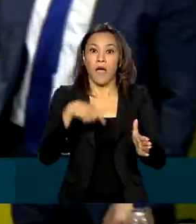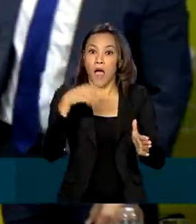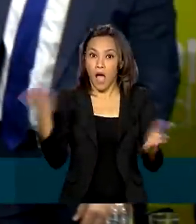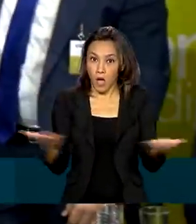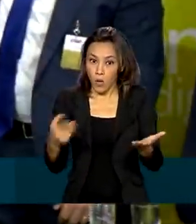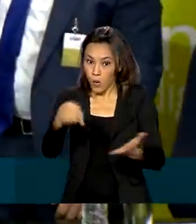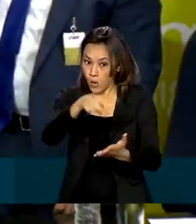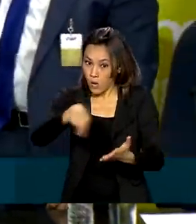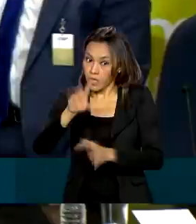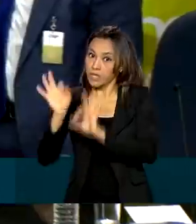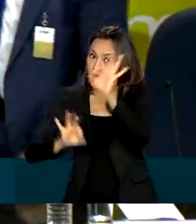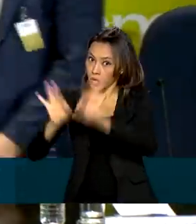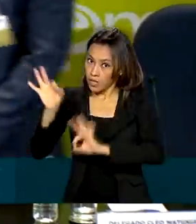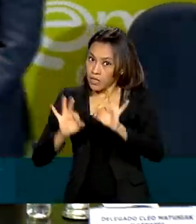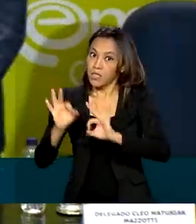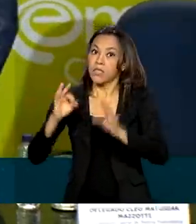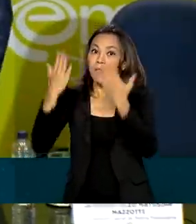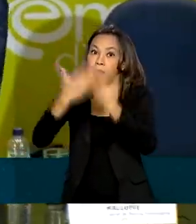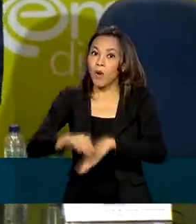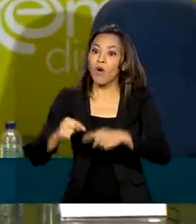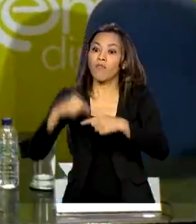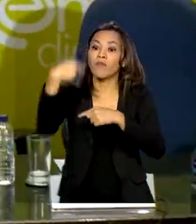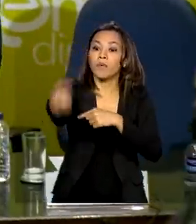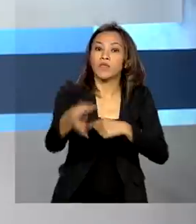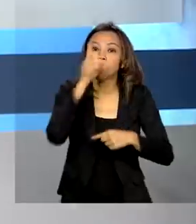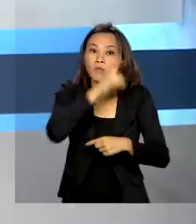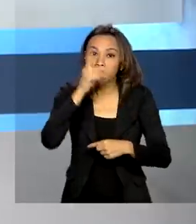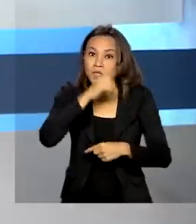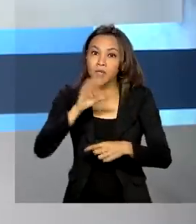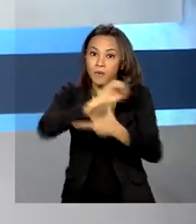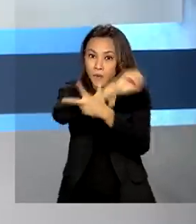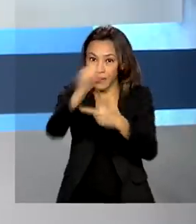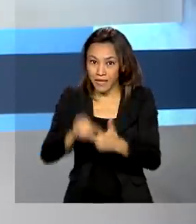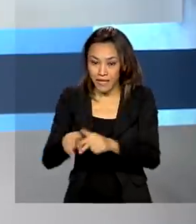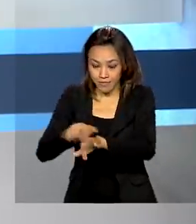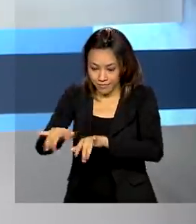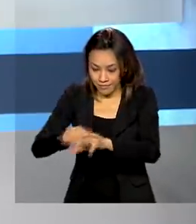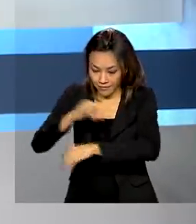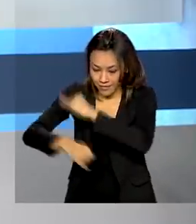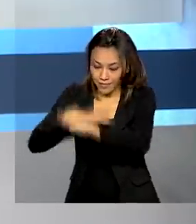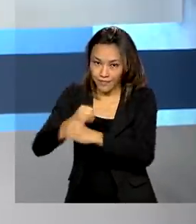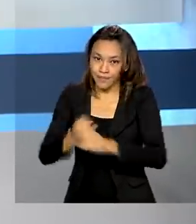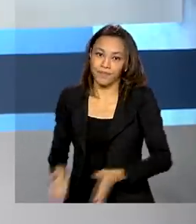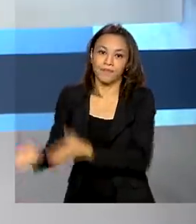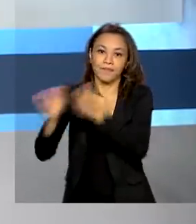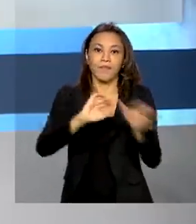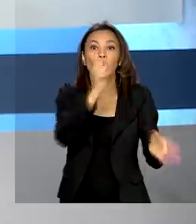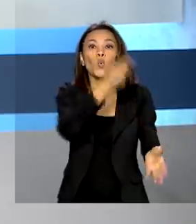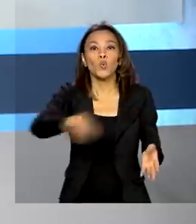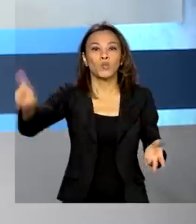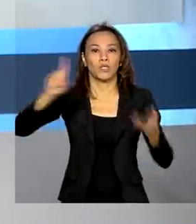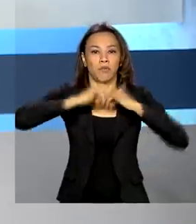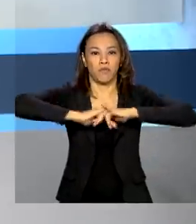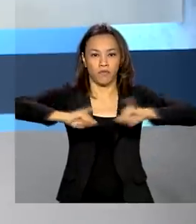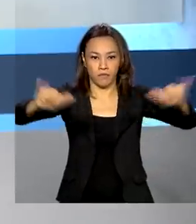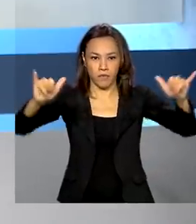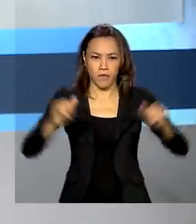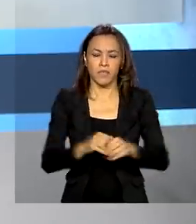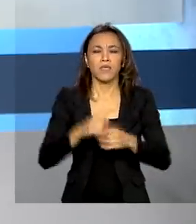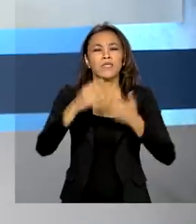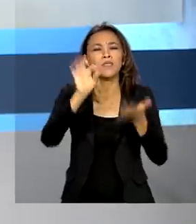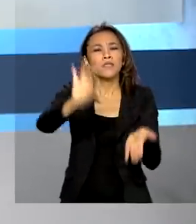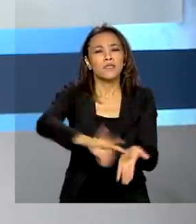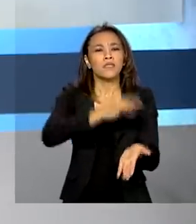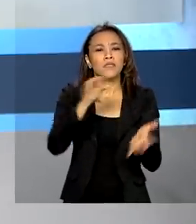realização, no próximo domingo, do Enem Digital. E uma última informação, as inscrições para o INSEJA terminam